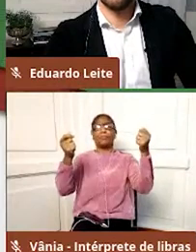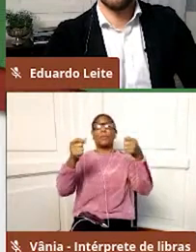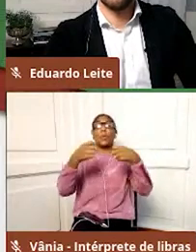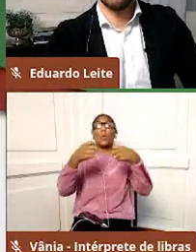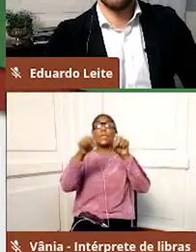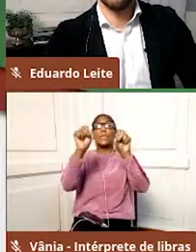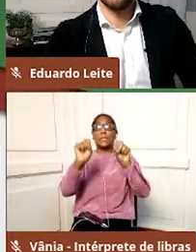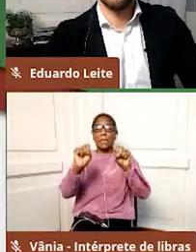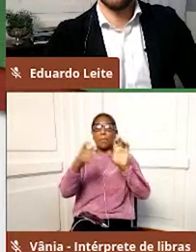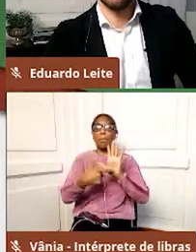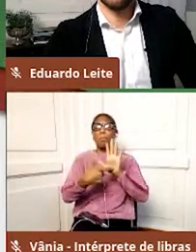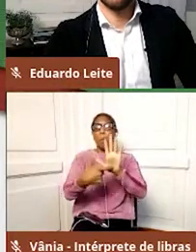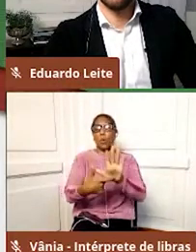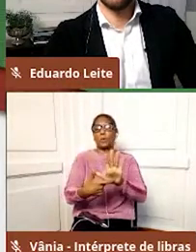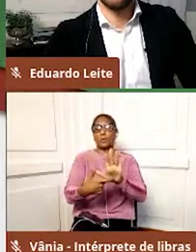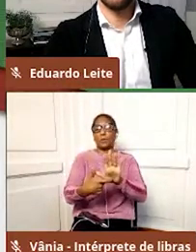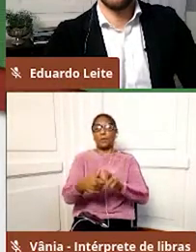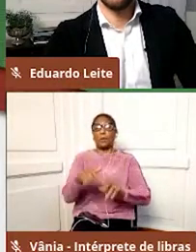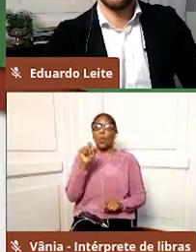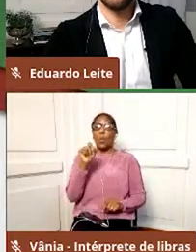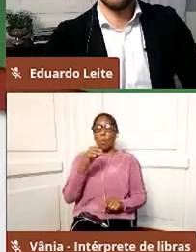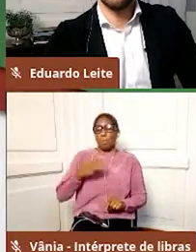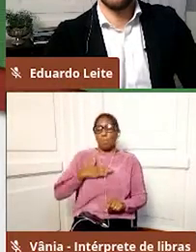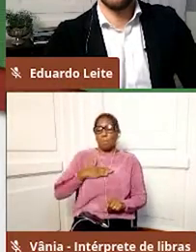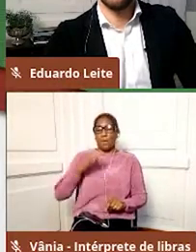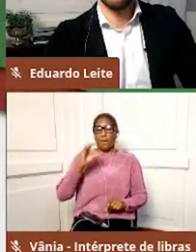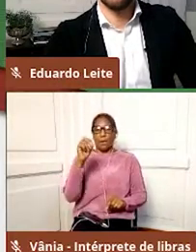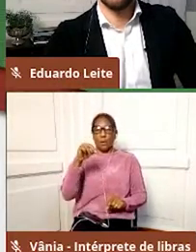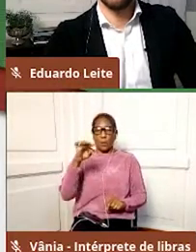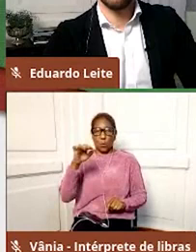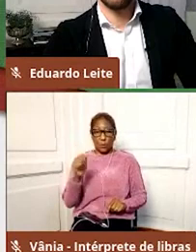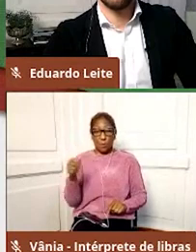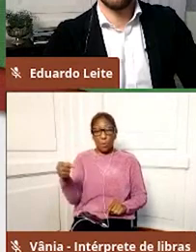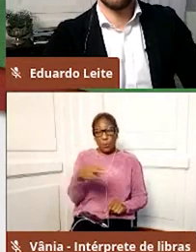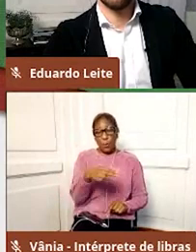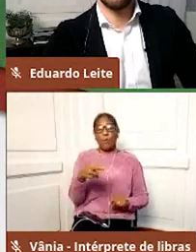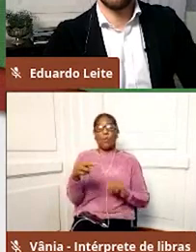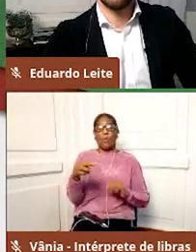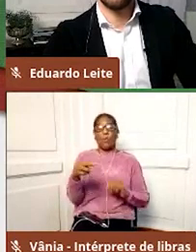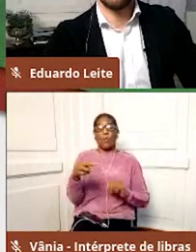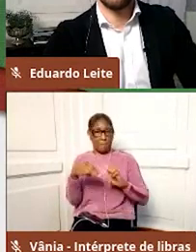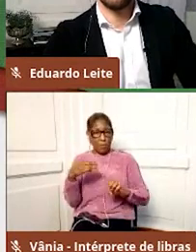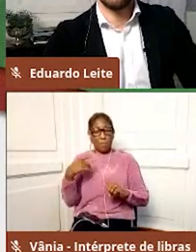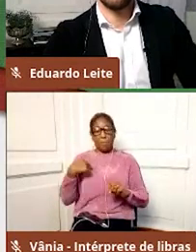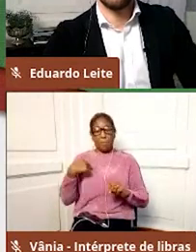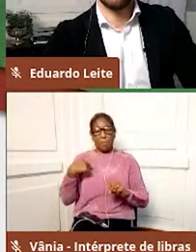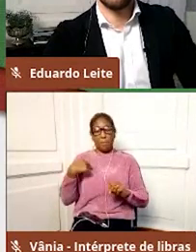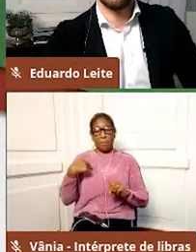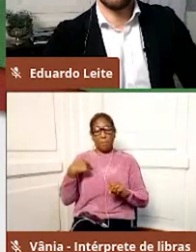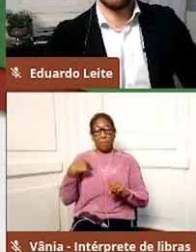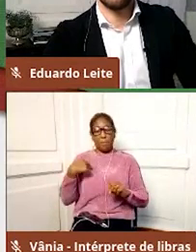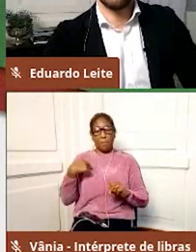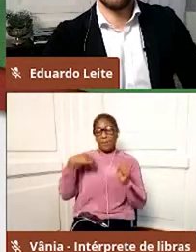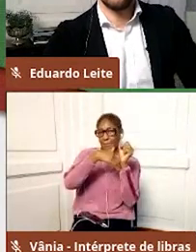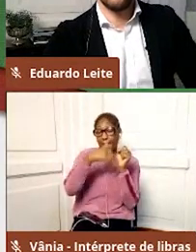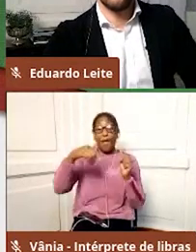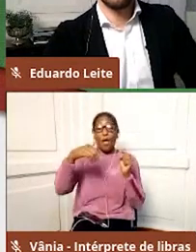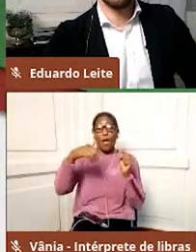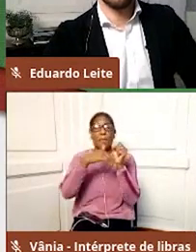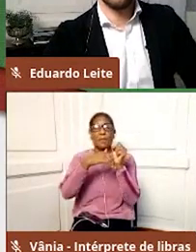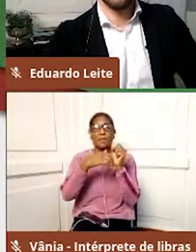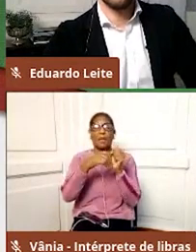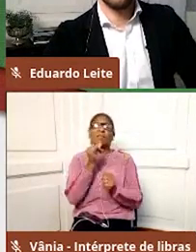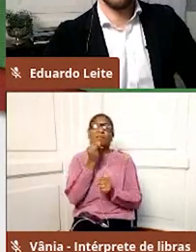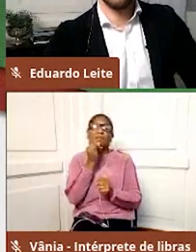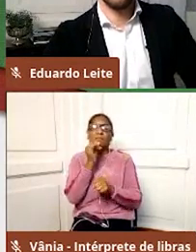mostrar qual é a minha conta, o meu novo e-mail e a minha senha, como o Wellington falou, uma senha provisória.